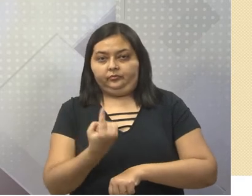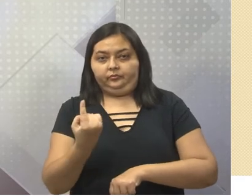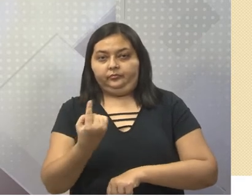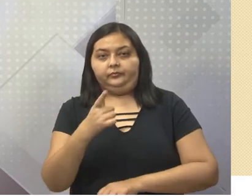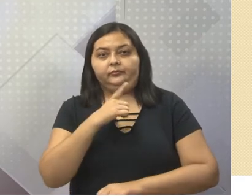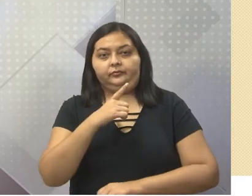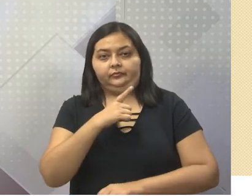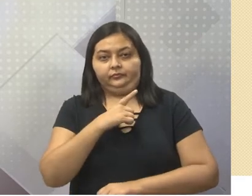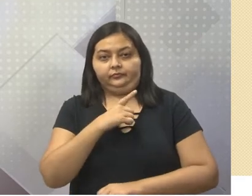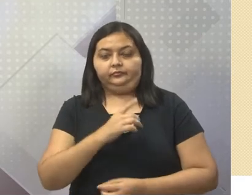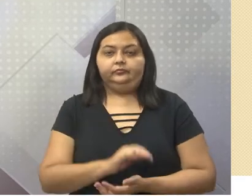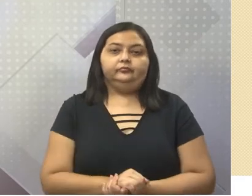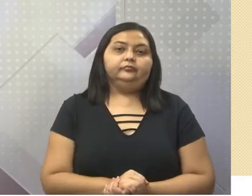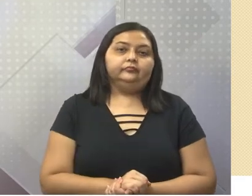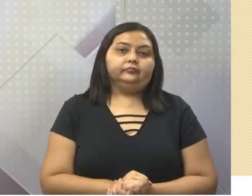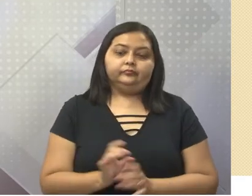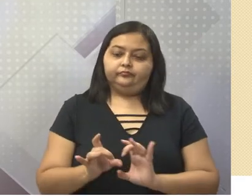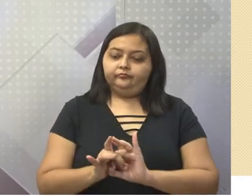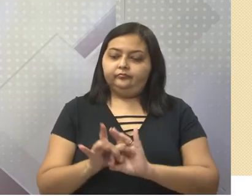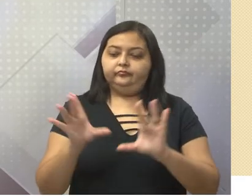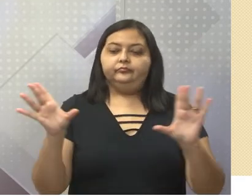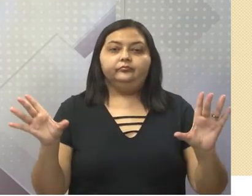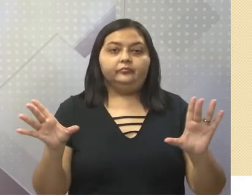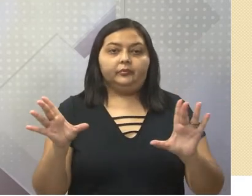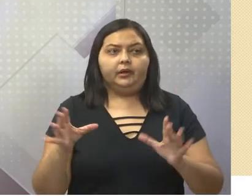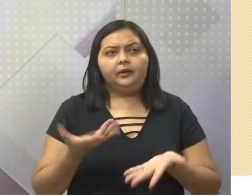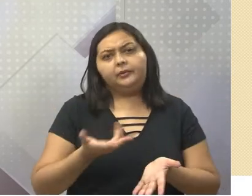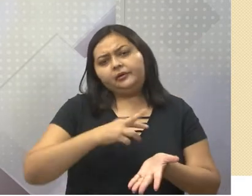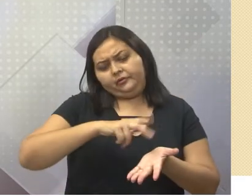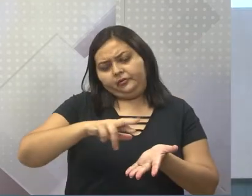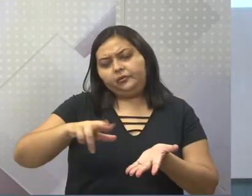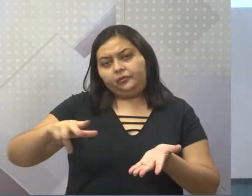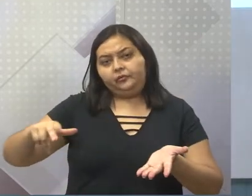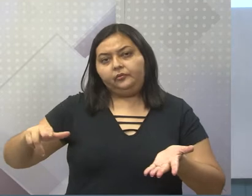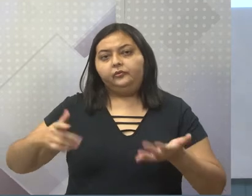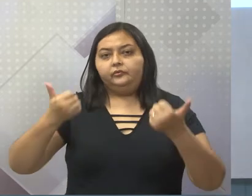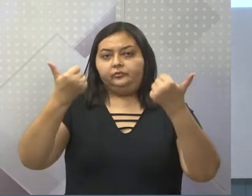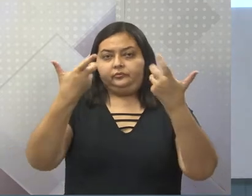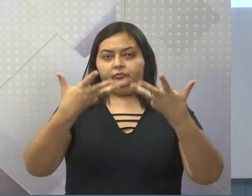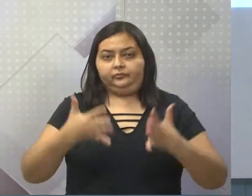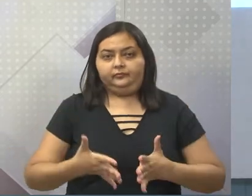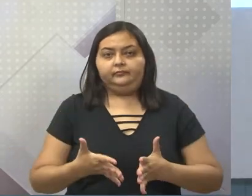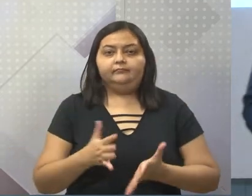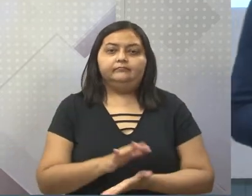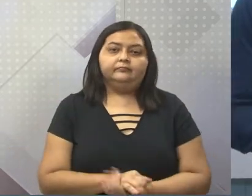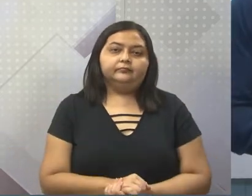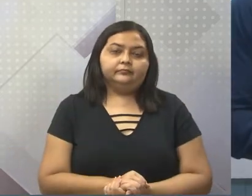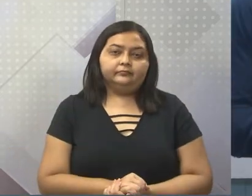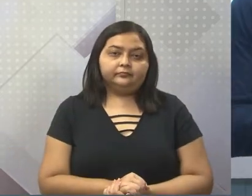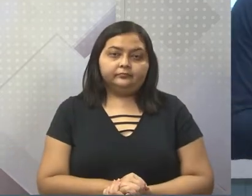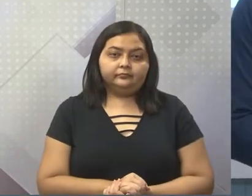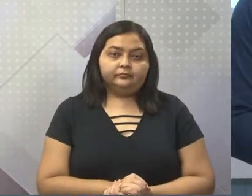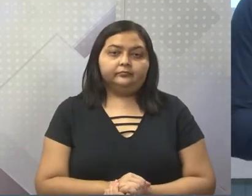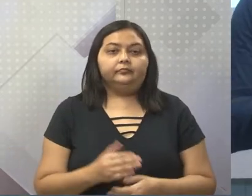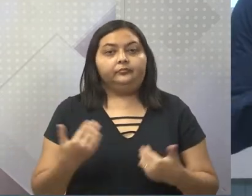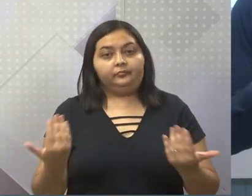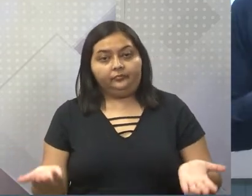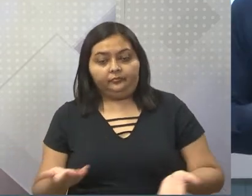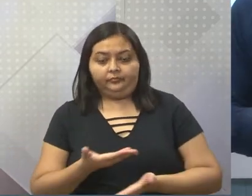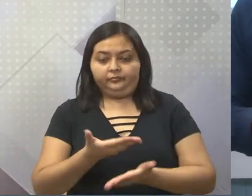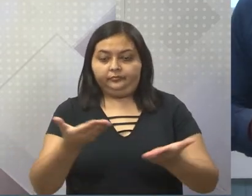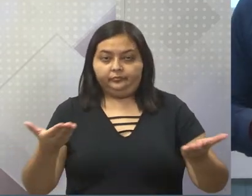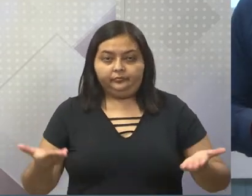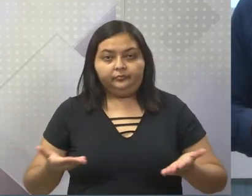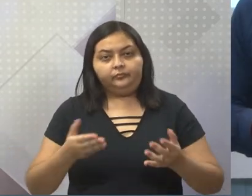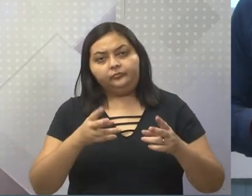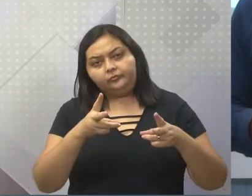mas só que a gente vai entender que não pedia só a separação, também pedia outras coisas também. Então, volta pra cá. Então, pessoal, como vocês